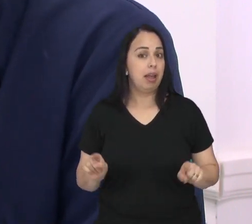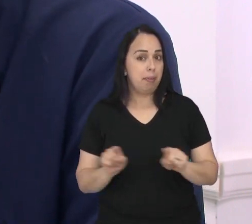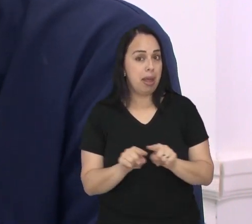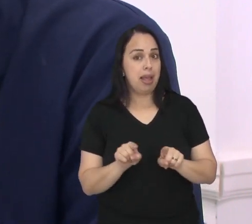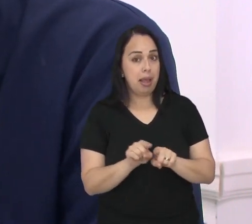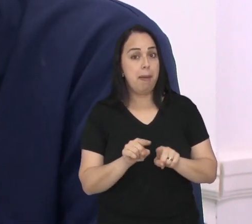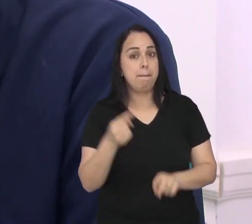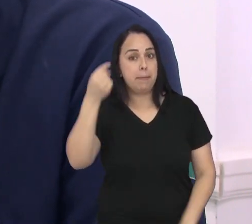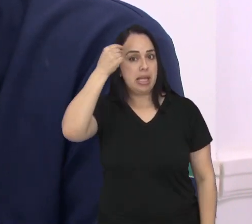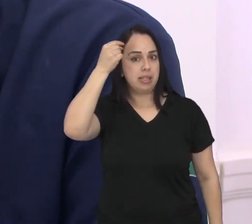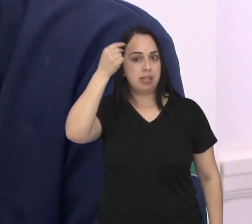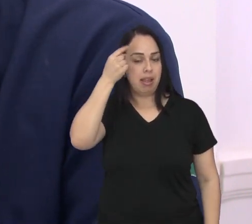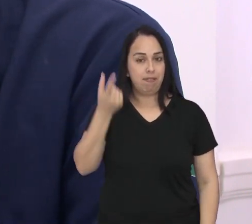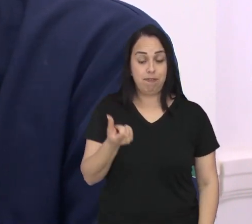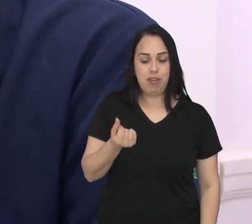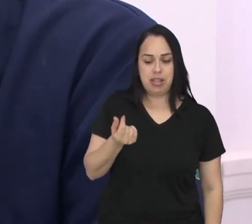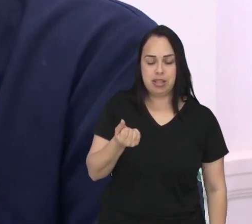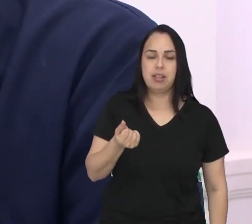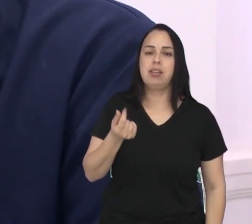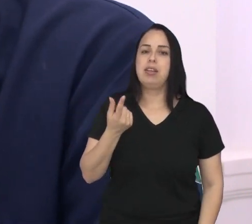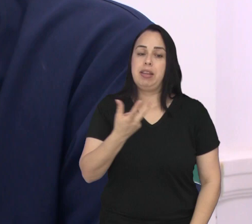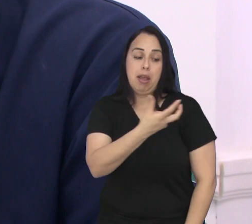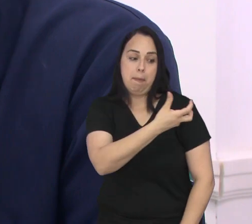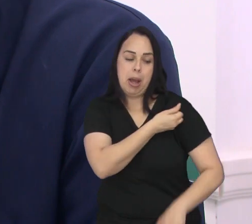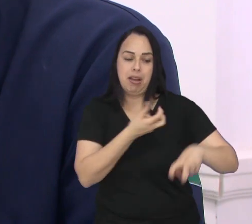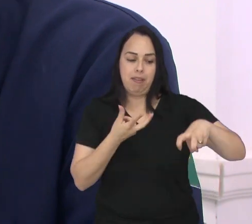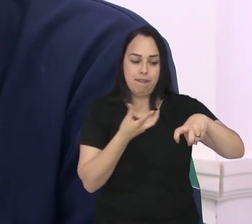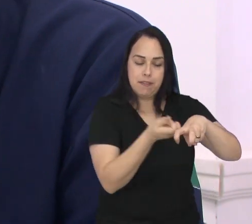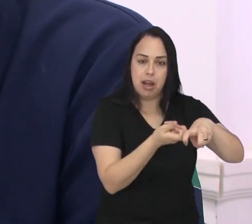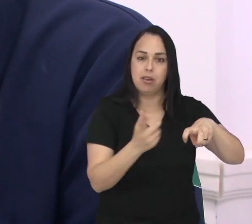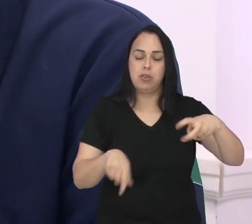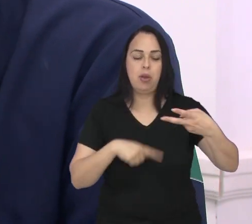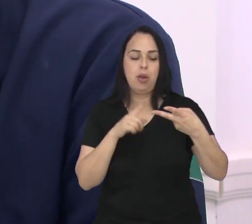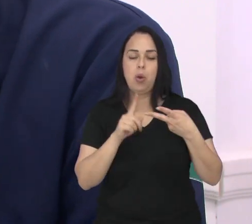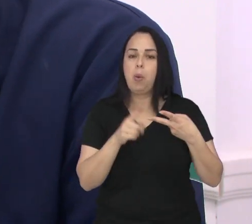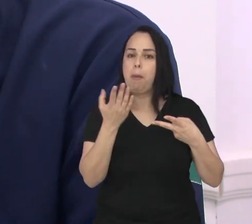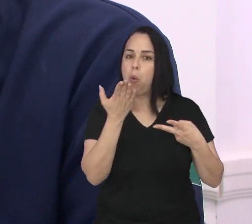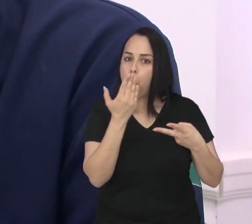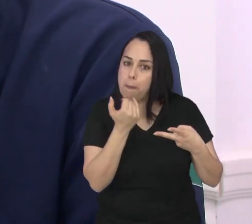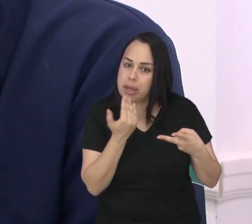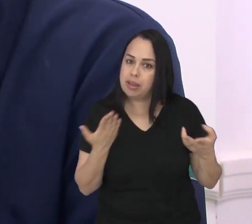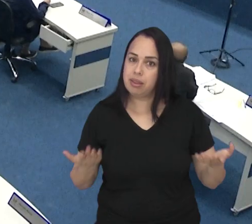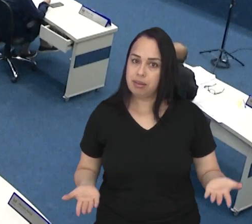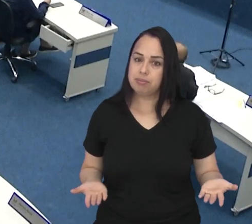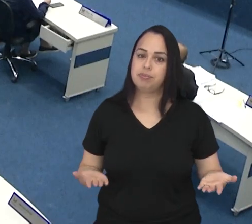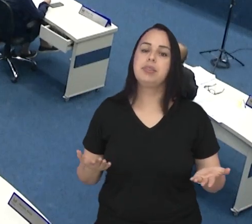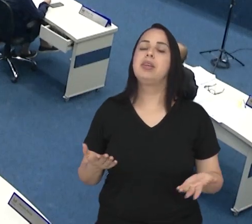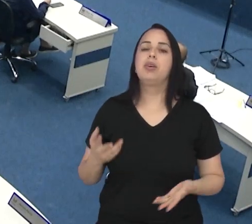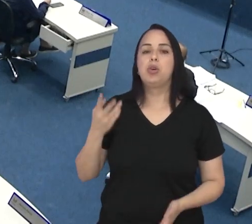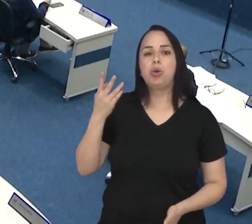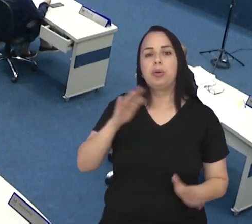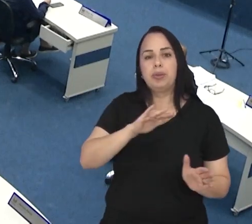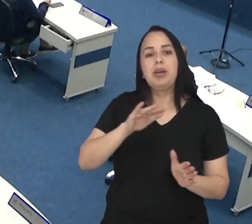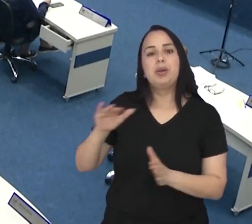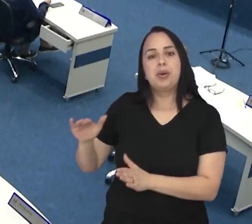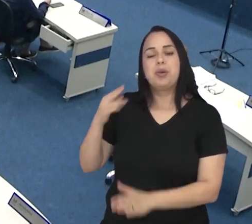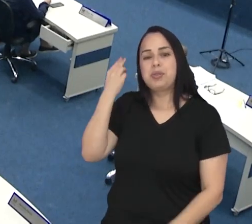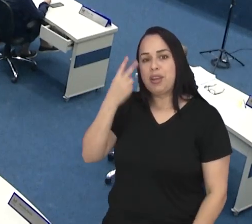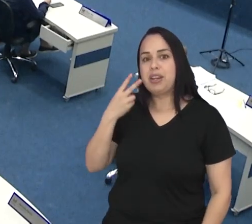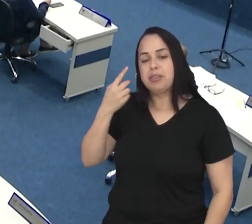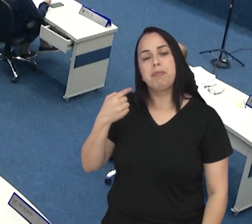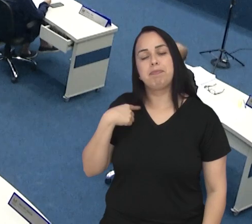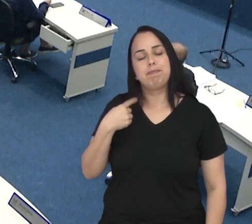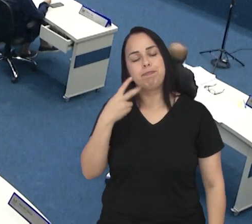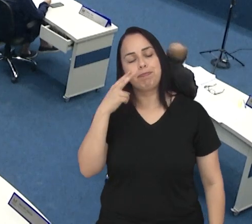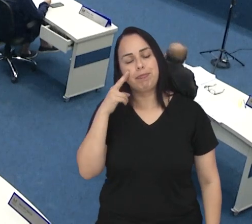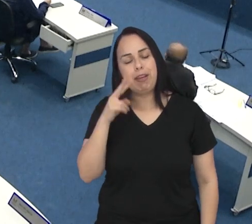questão financeira também, porque a gente tem as vacinas, tem os vermífugos, alimentação. Para os vereadores, ainda